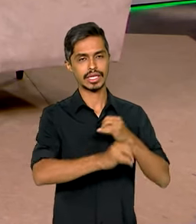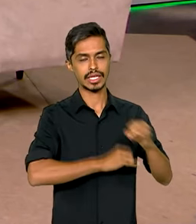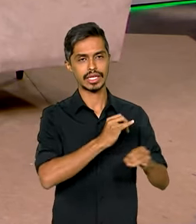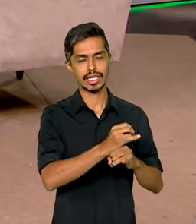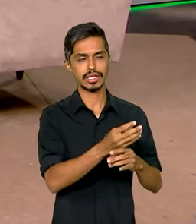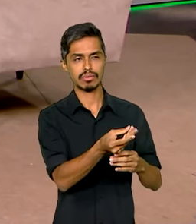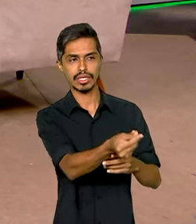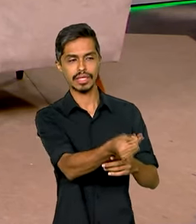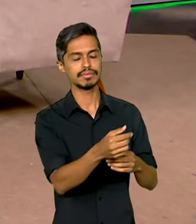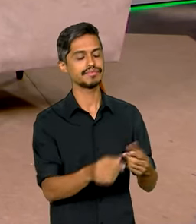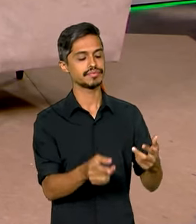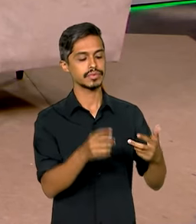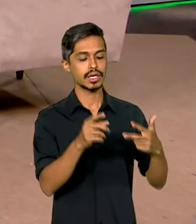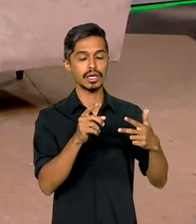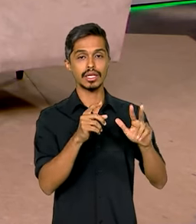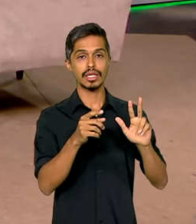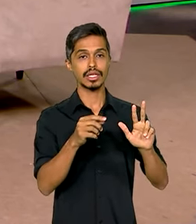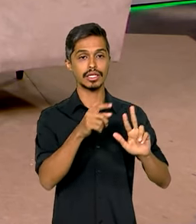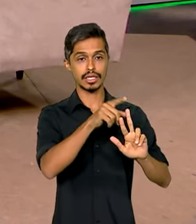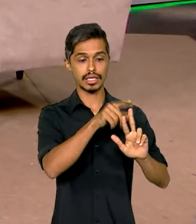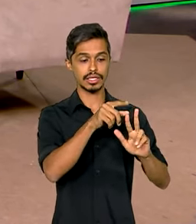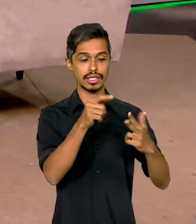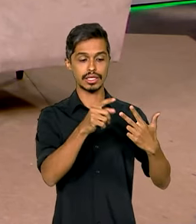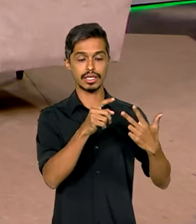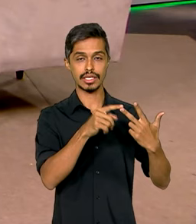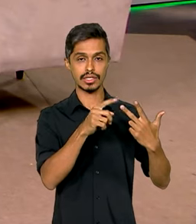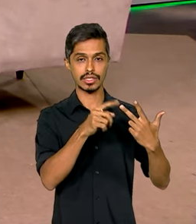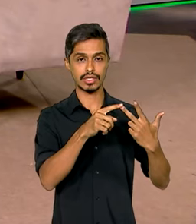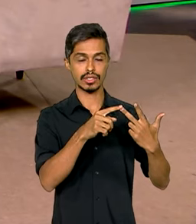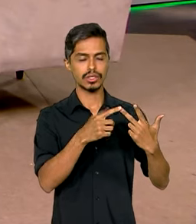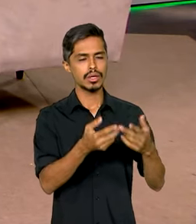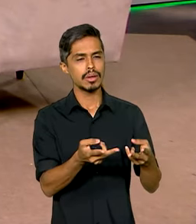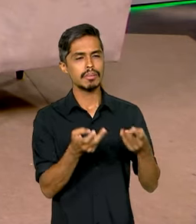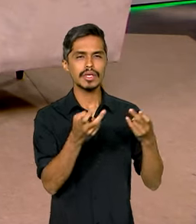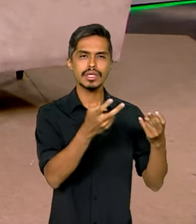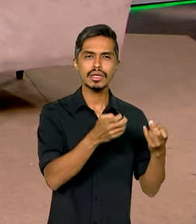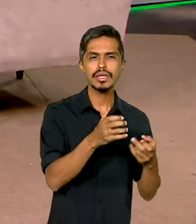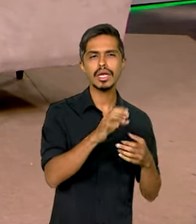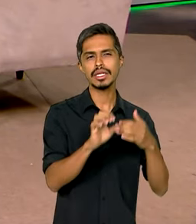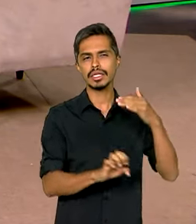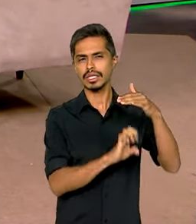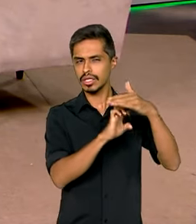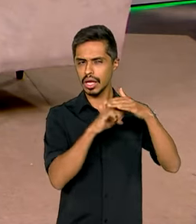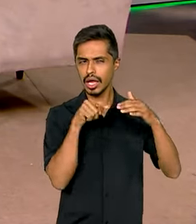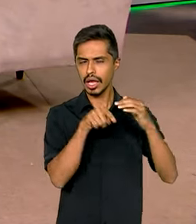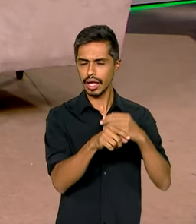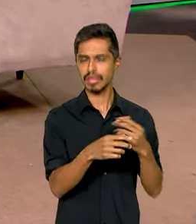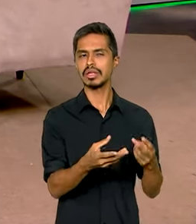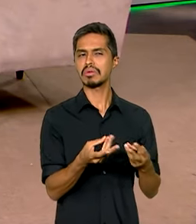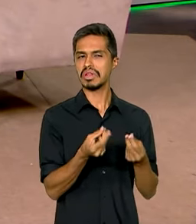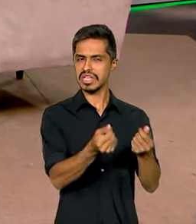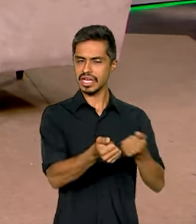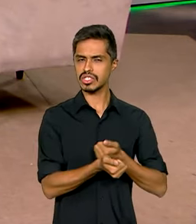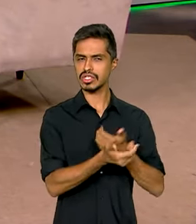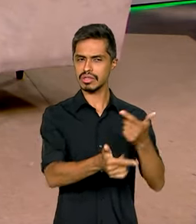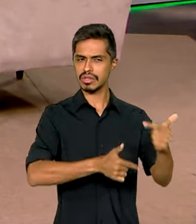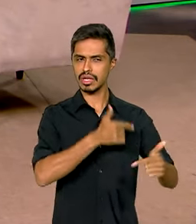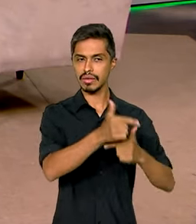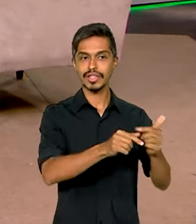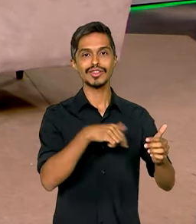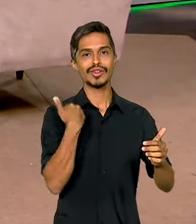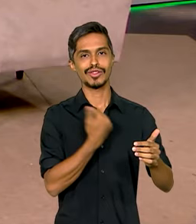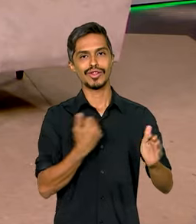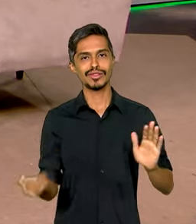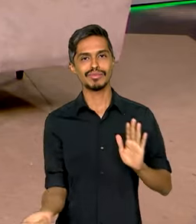reconhecer aquelas operadoras que estão prestando um serviço de qualidade para a população através de um selo